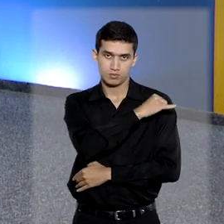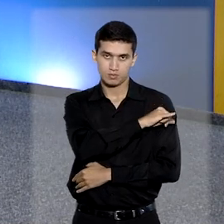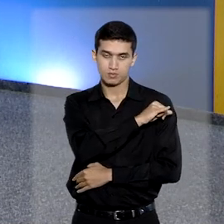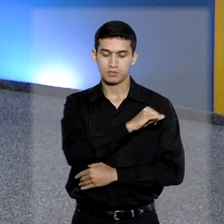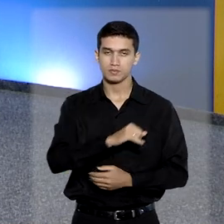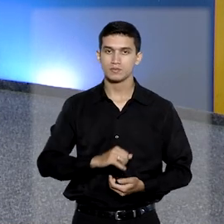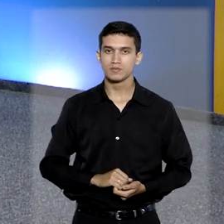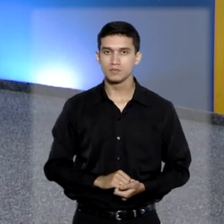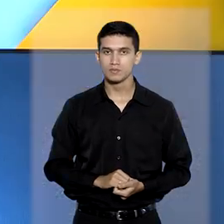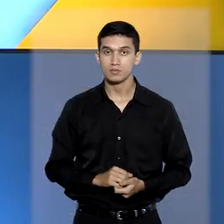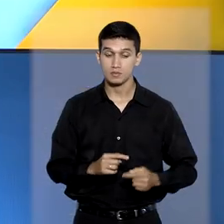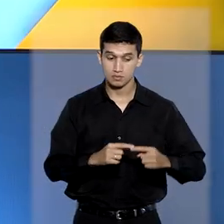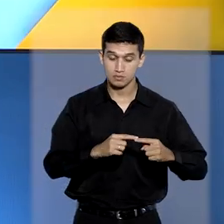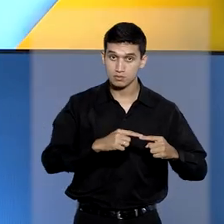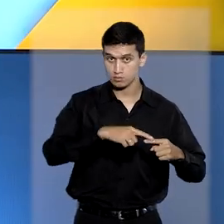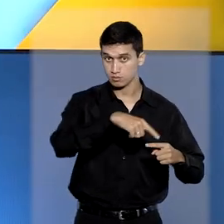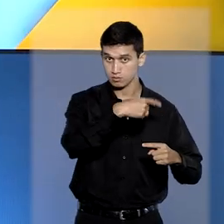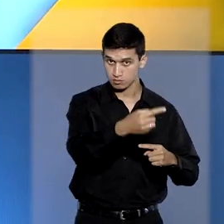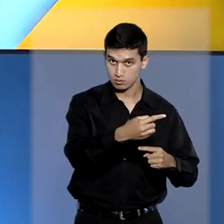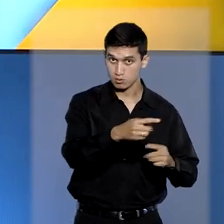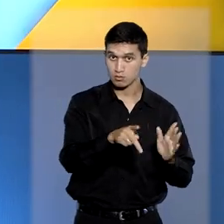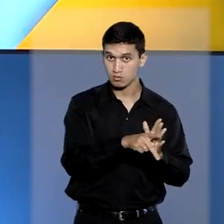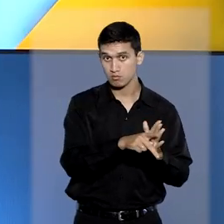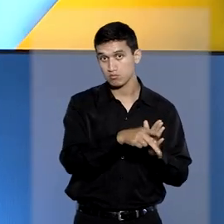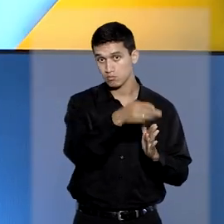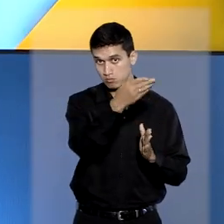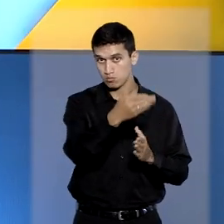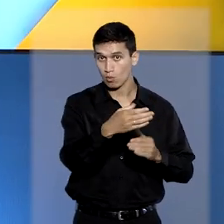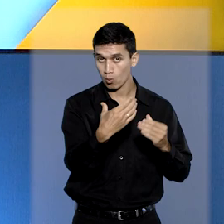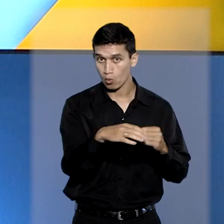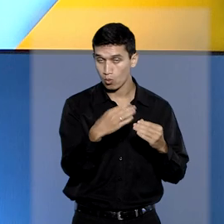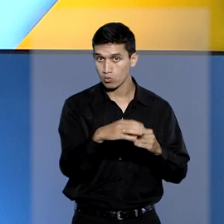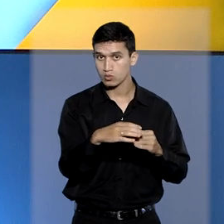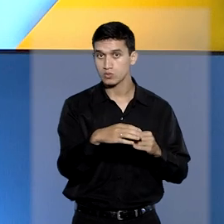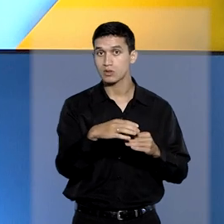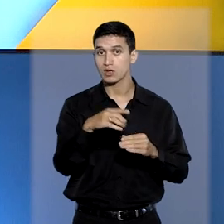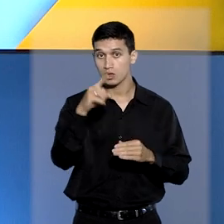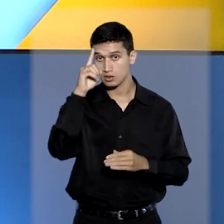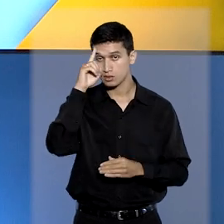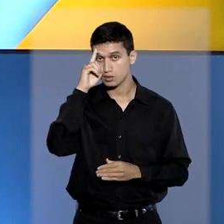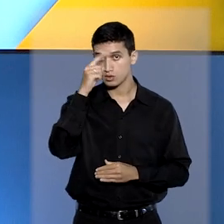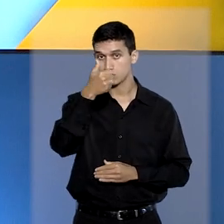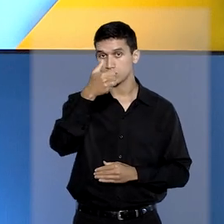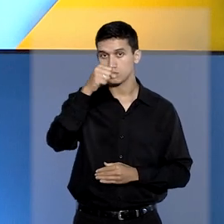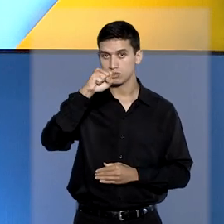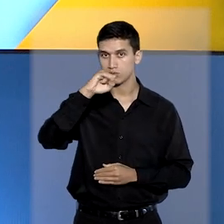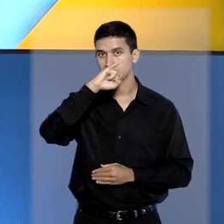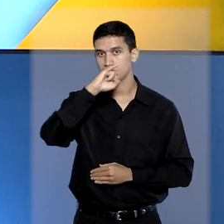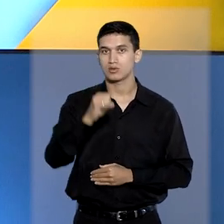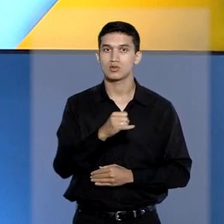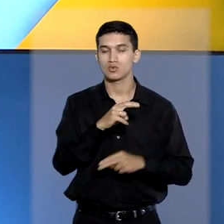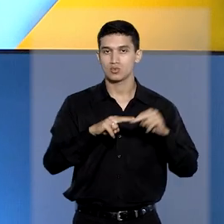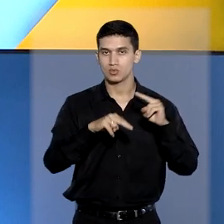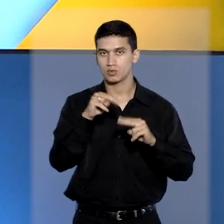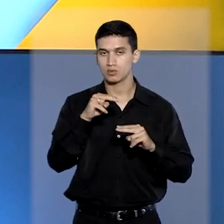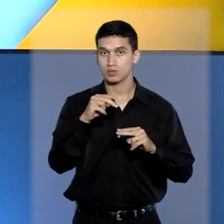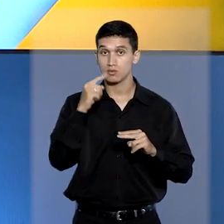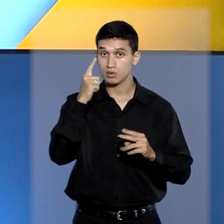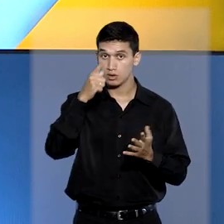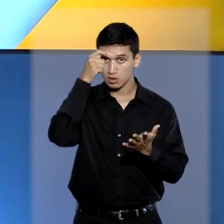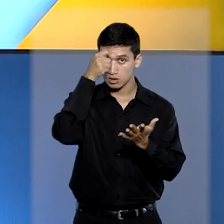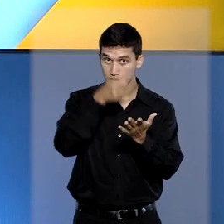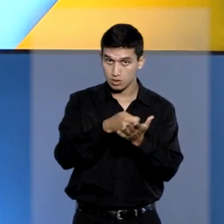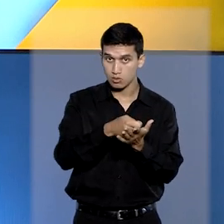Rio de Janeiro. A próxima etapa do certame está prevista para o dia 18 de junho. Confira a